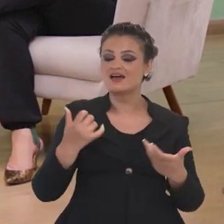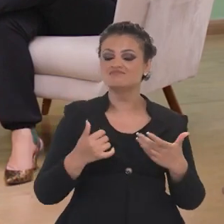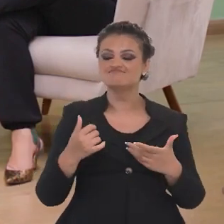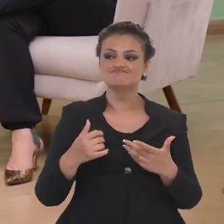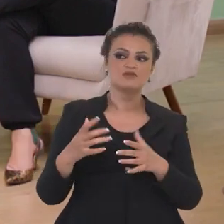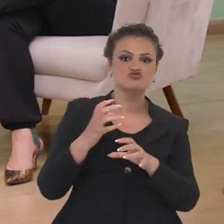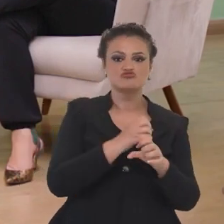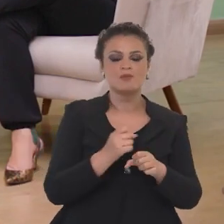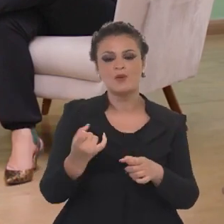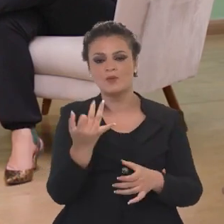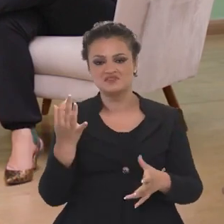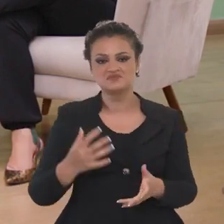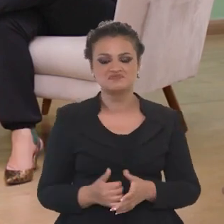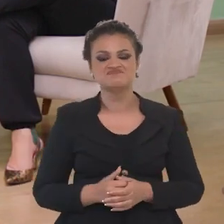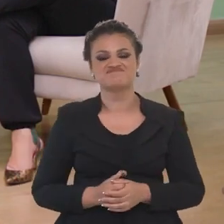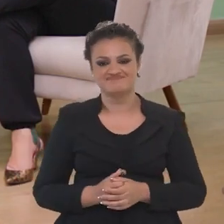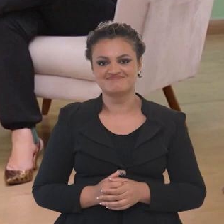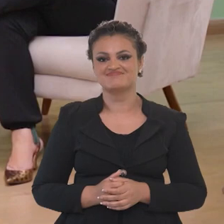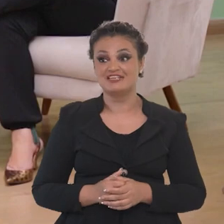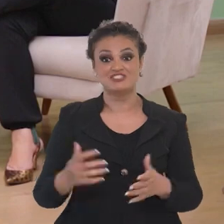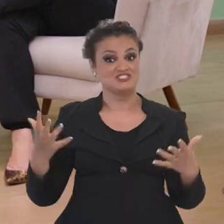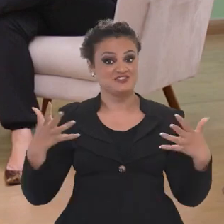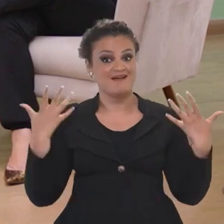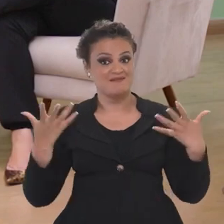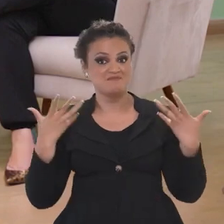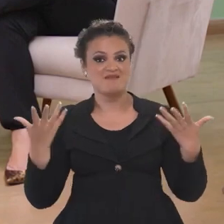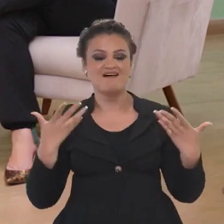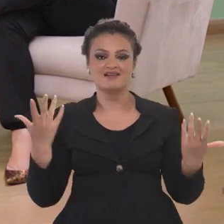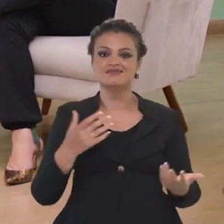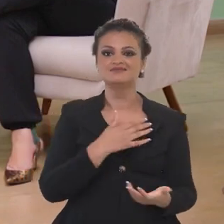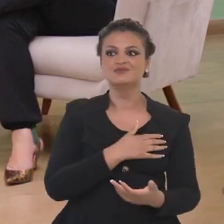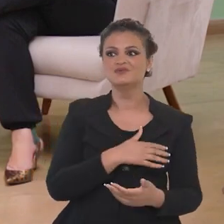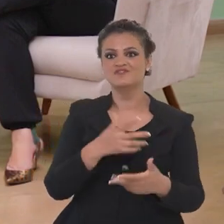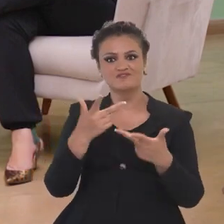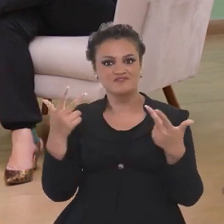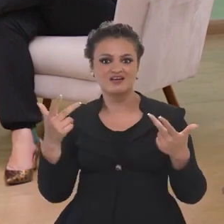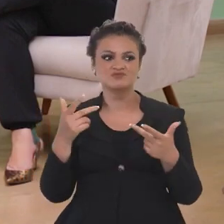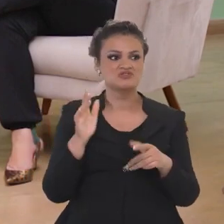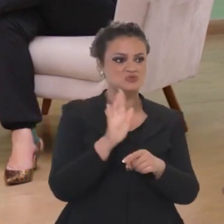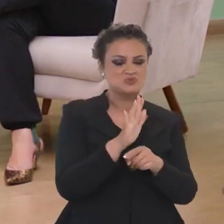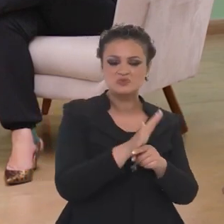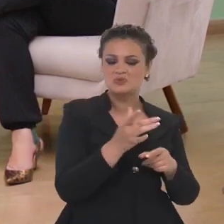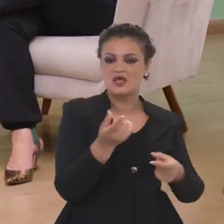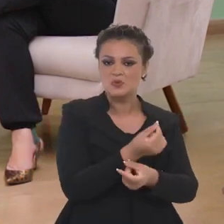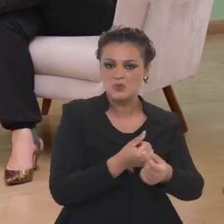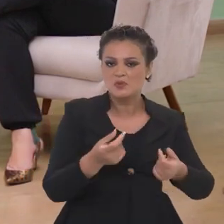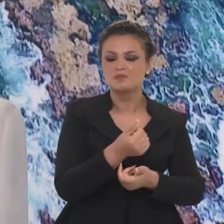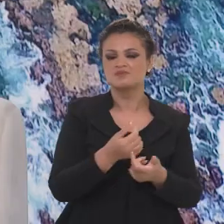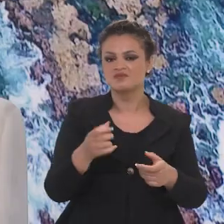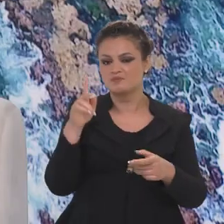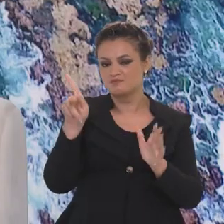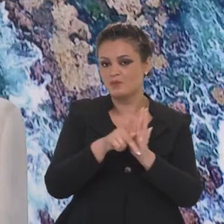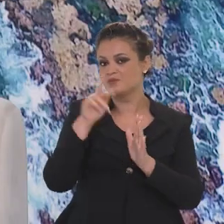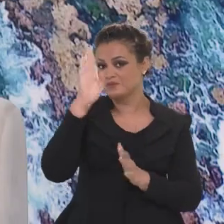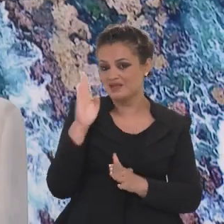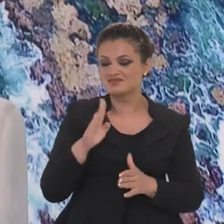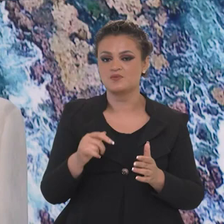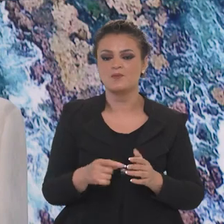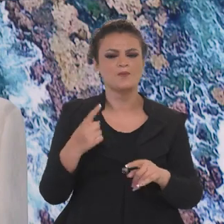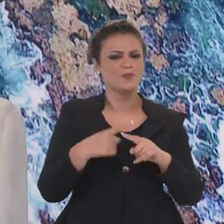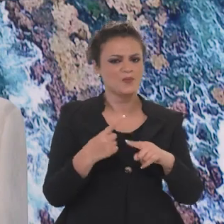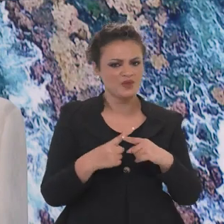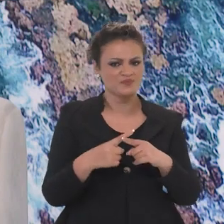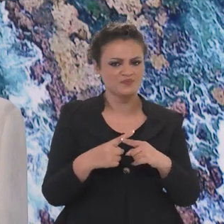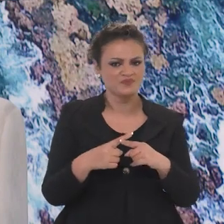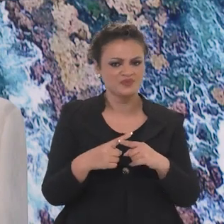entrevista fazendo esse mapeamento para a gente. Exatamente, Paulo. A gente está muito animado e os números são muito relevantes para a economia brasileira, né? Porque a